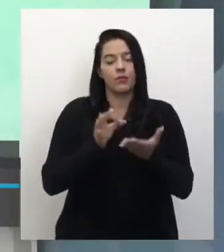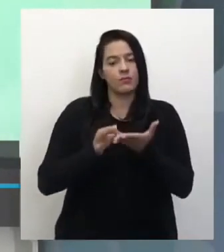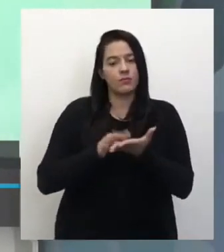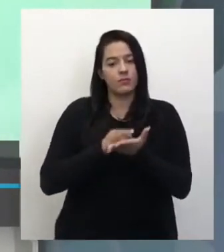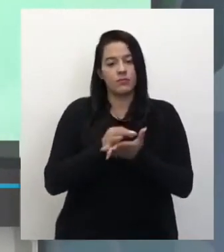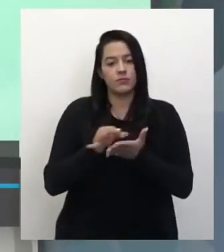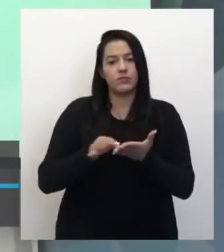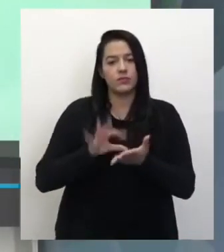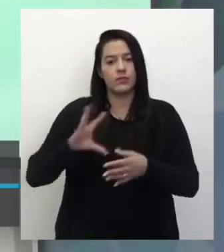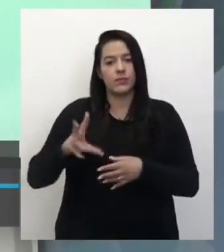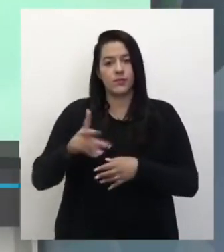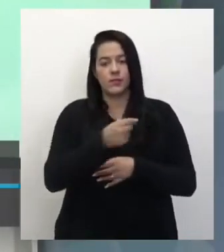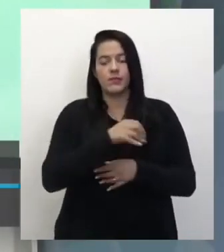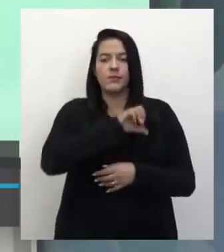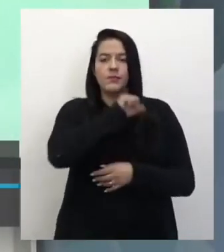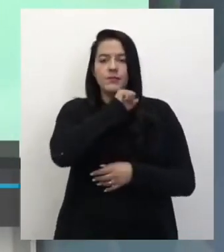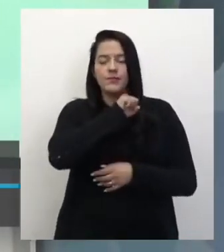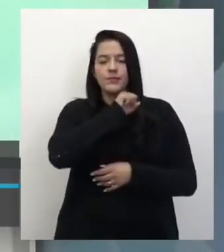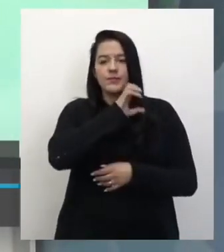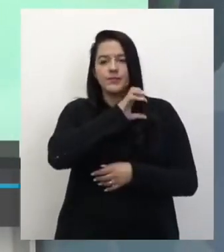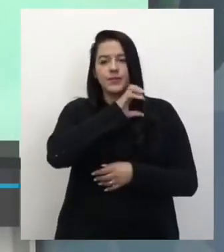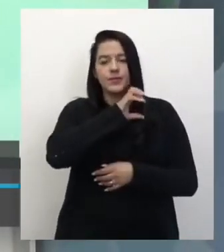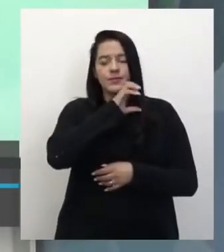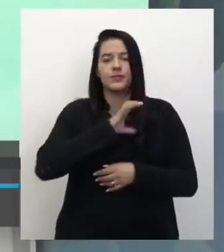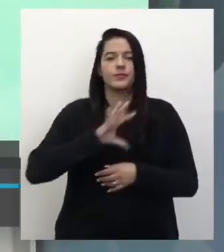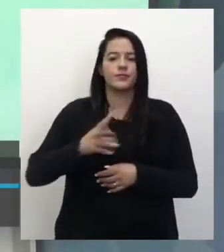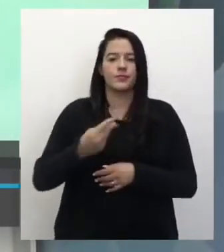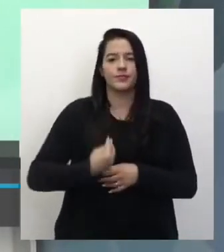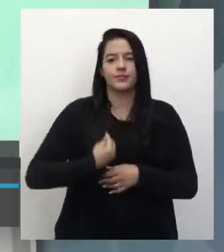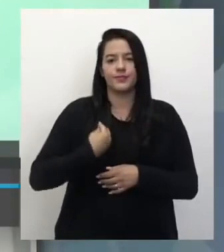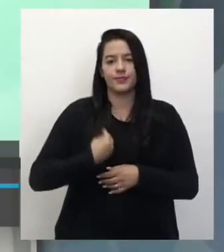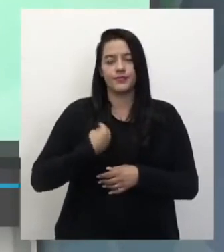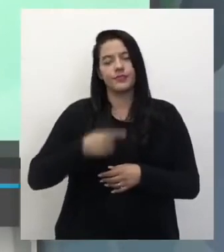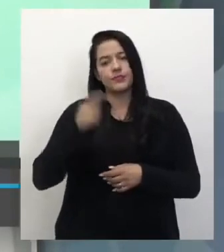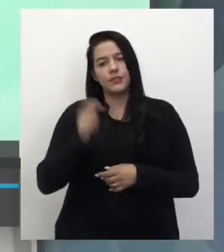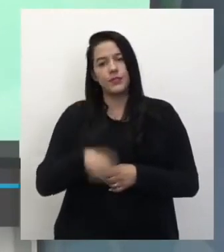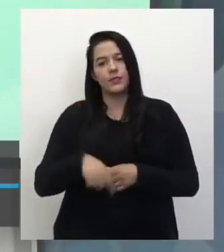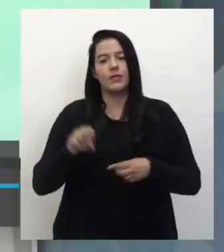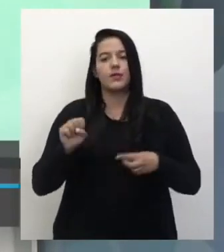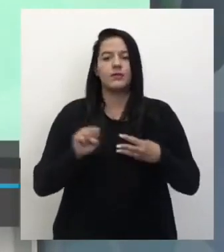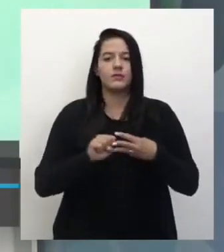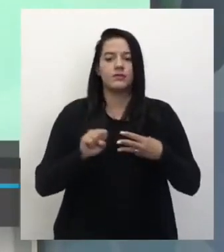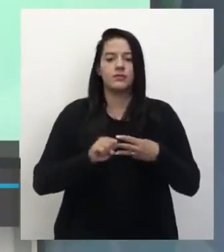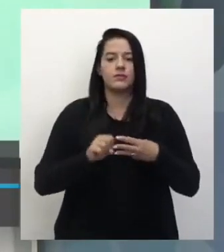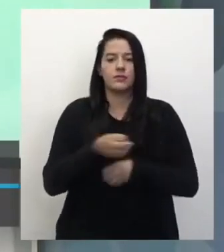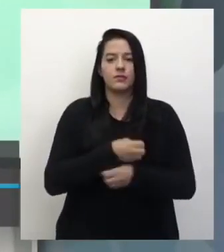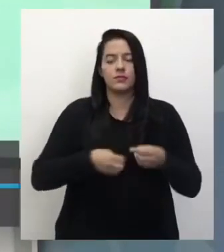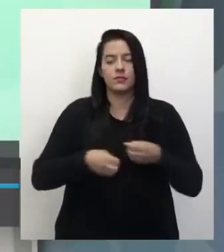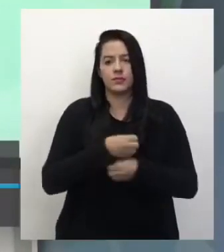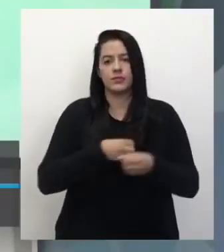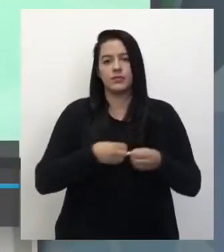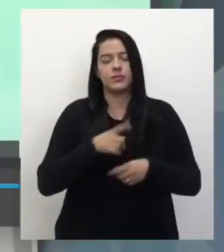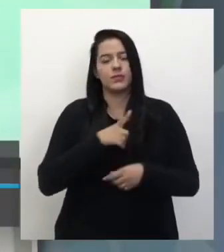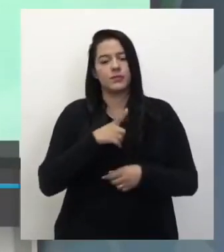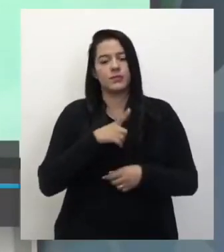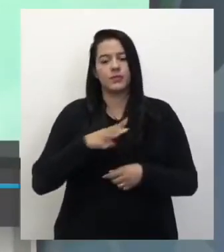é formado por célula. Tá bom? Então, isso é uma regra básica. Pra eu considerar um ser vivo, vivo, ele tem que ser formado por